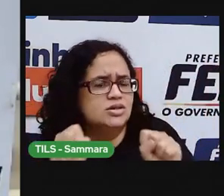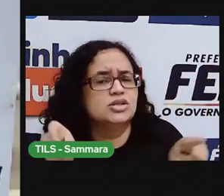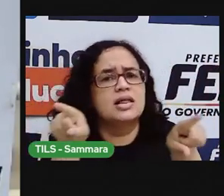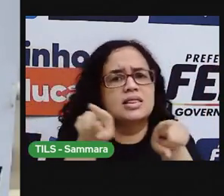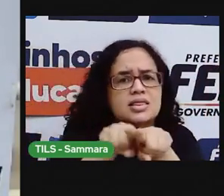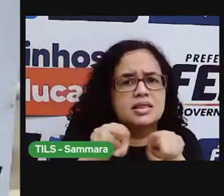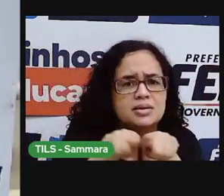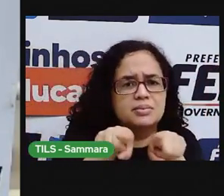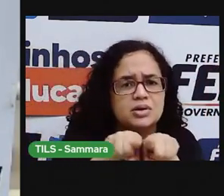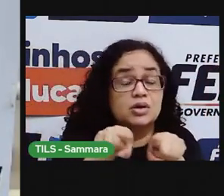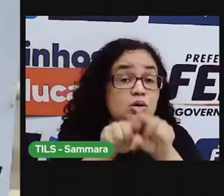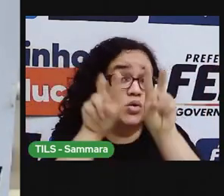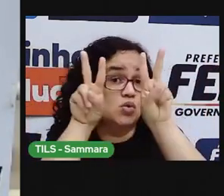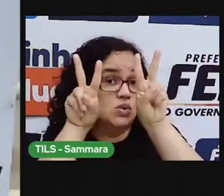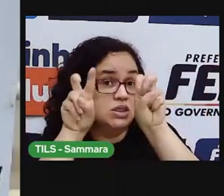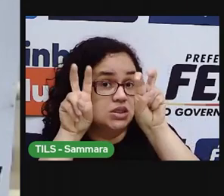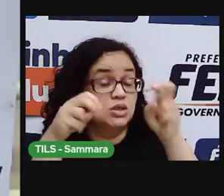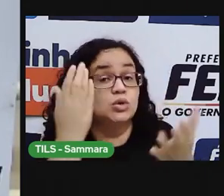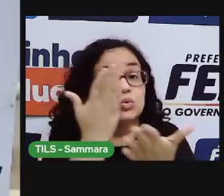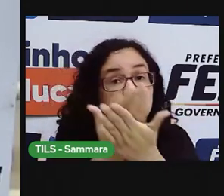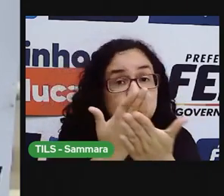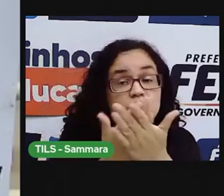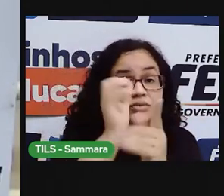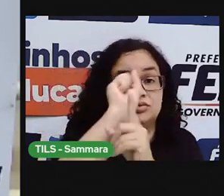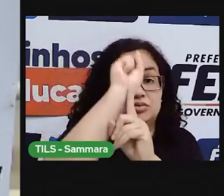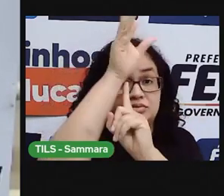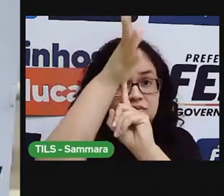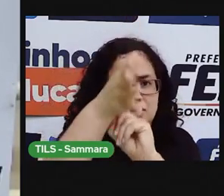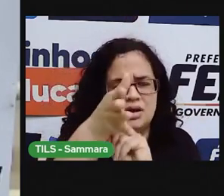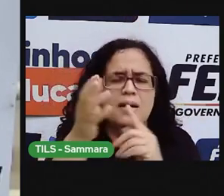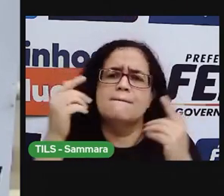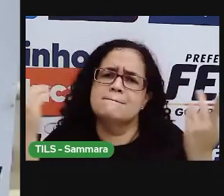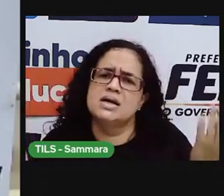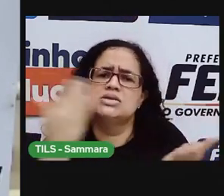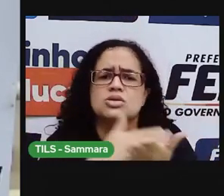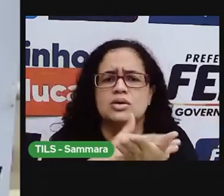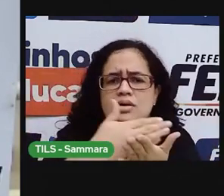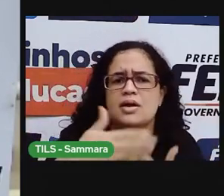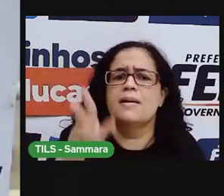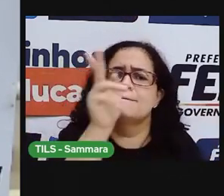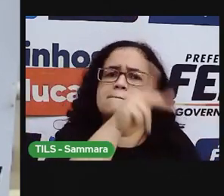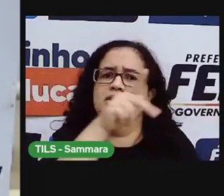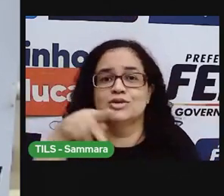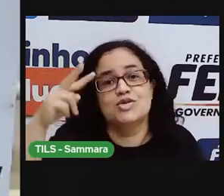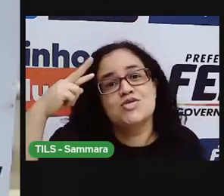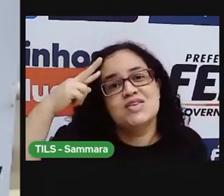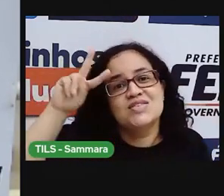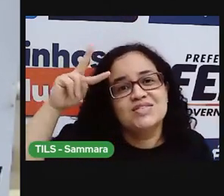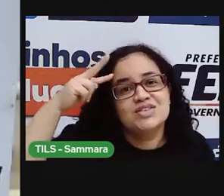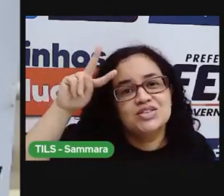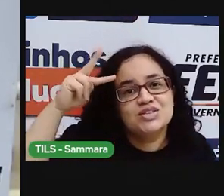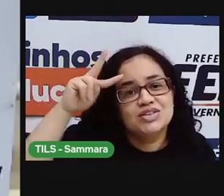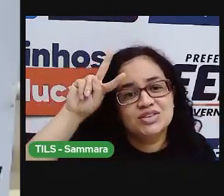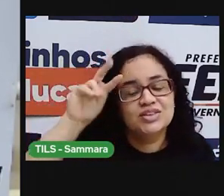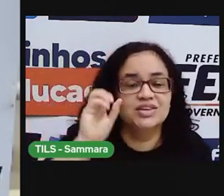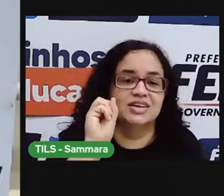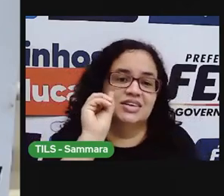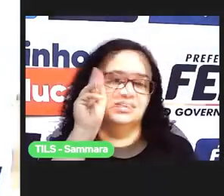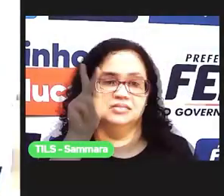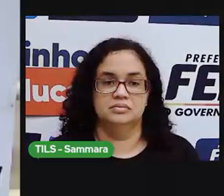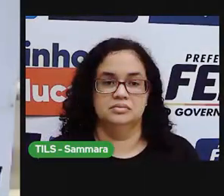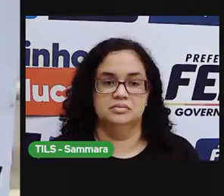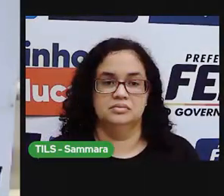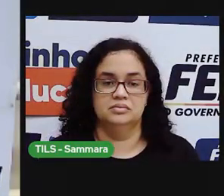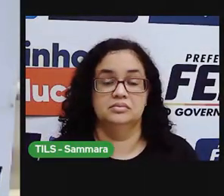e também o assunto que nós vamos estudar. Mas para começar, a Pró trouxe uma história para contar para vocês.